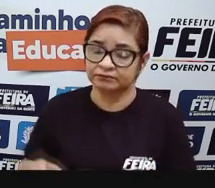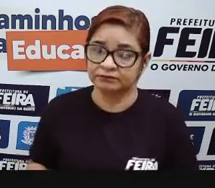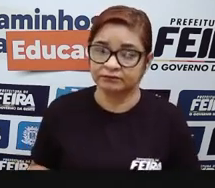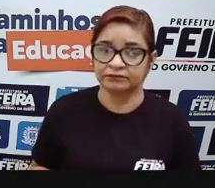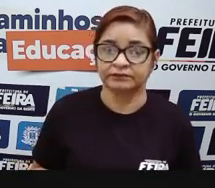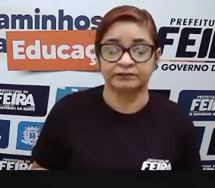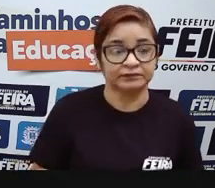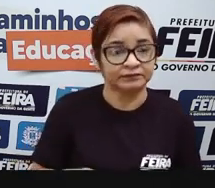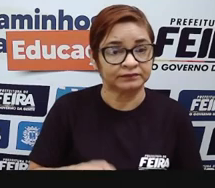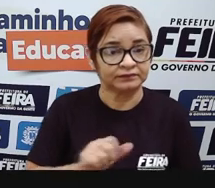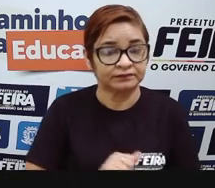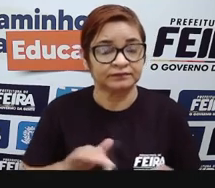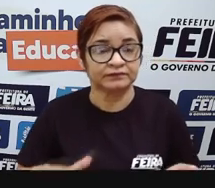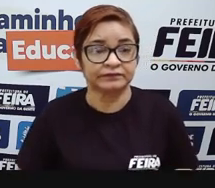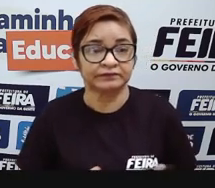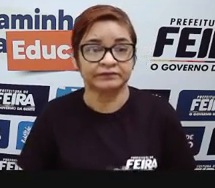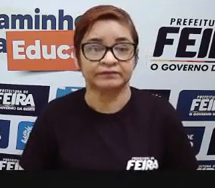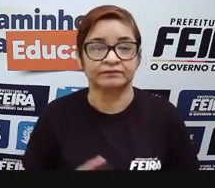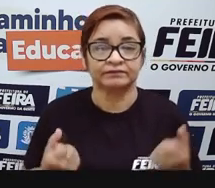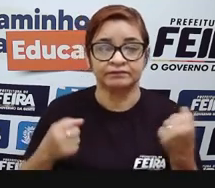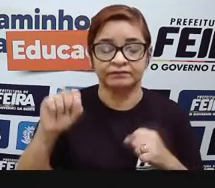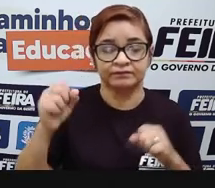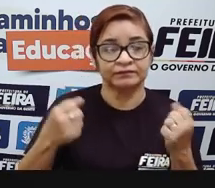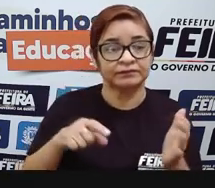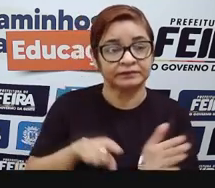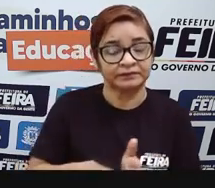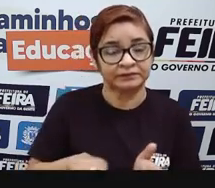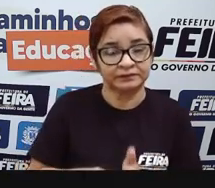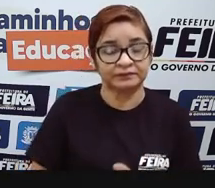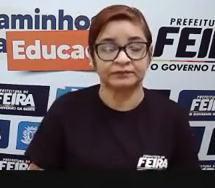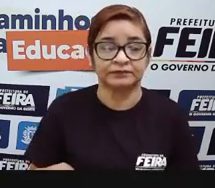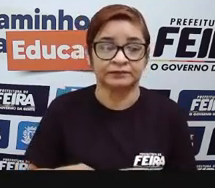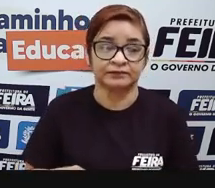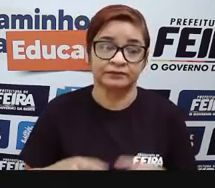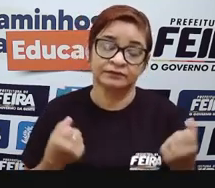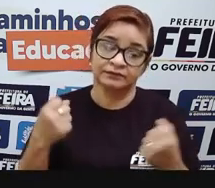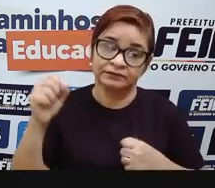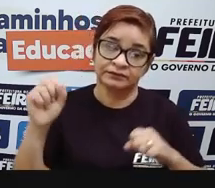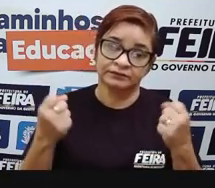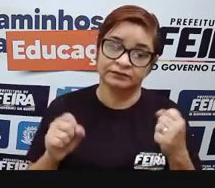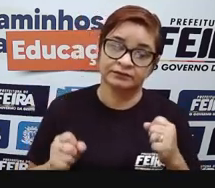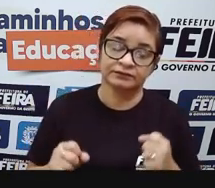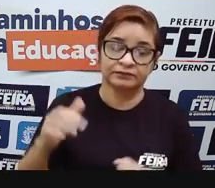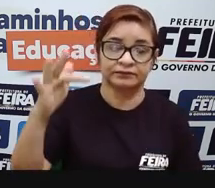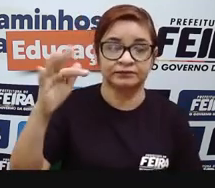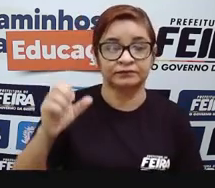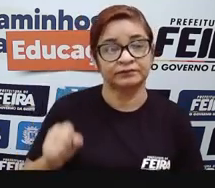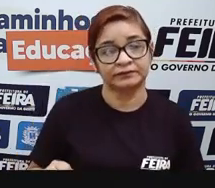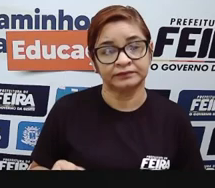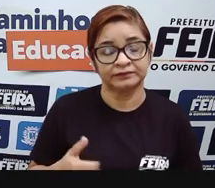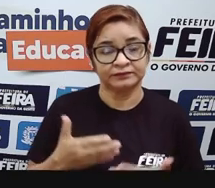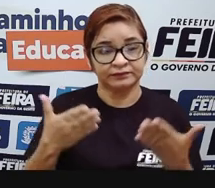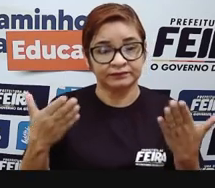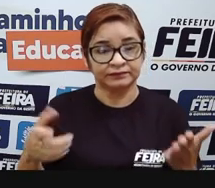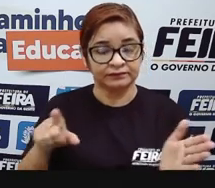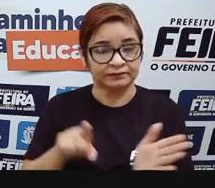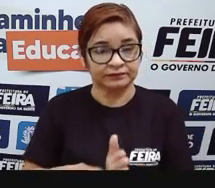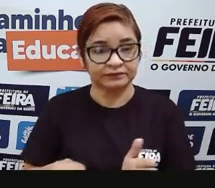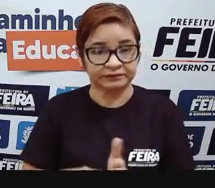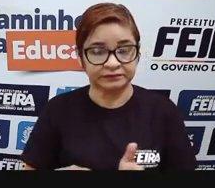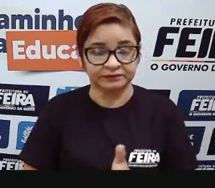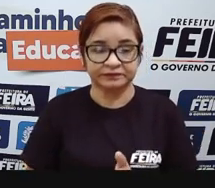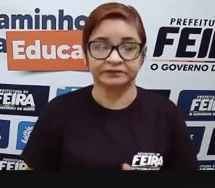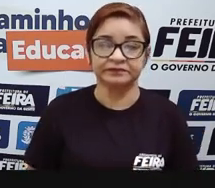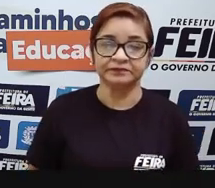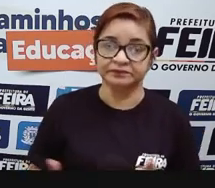e pesquisem quais são as indústrias que tem na cidade de vocês. Então, eu deixo essa indicação para que vocês possam estar dialogando